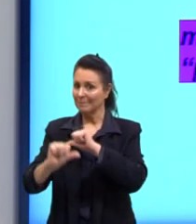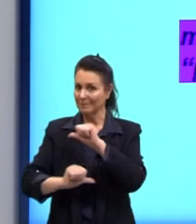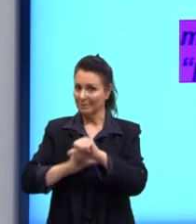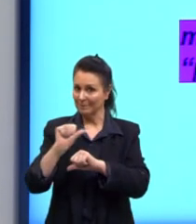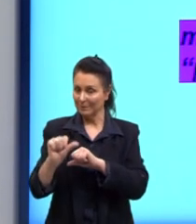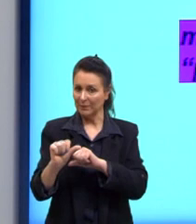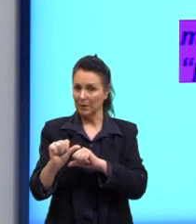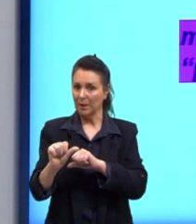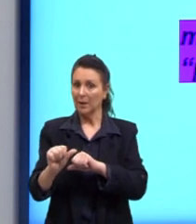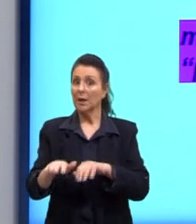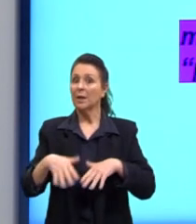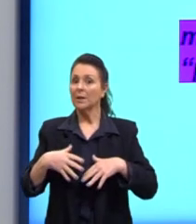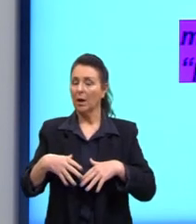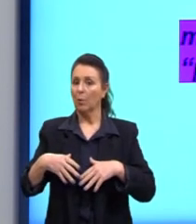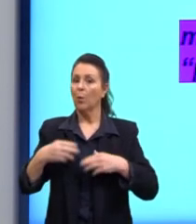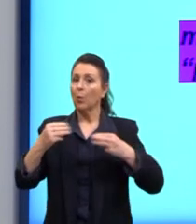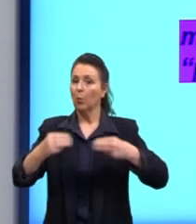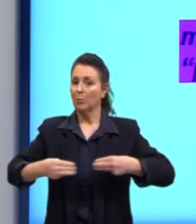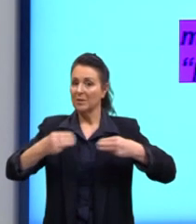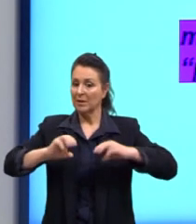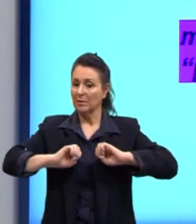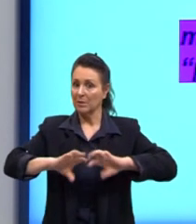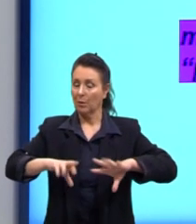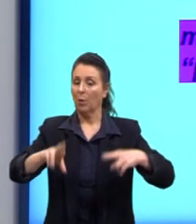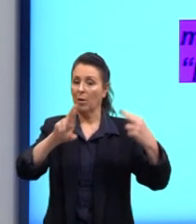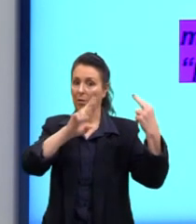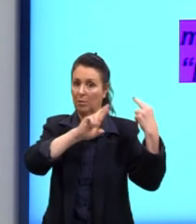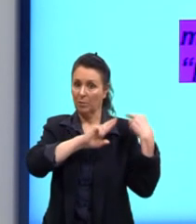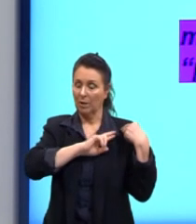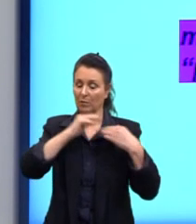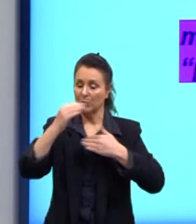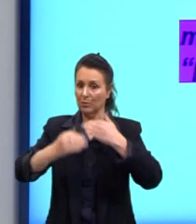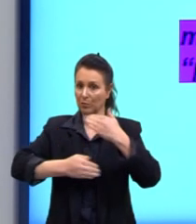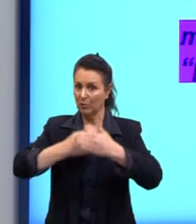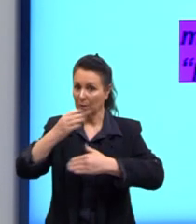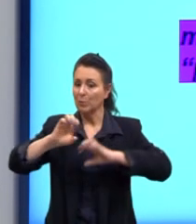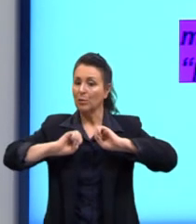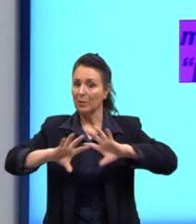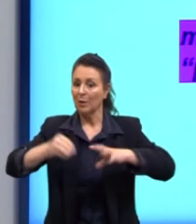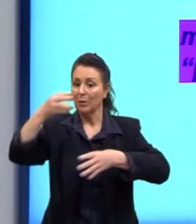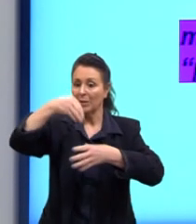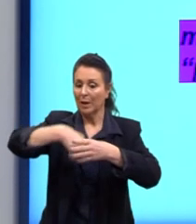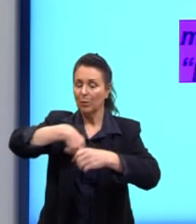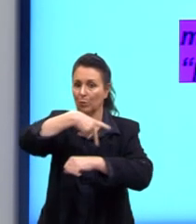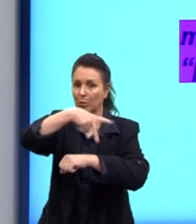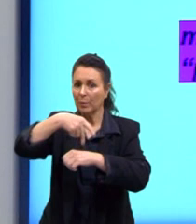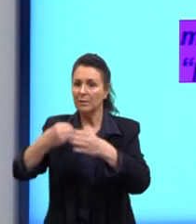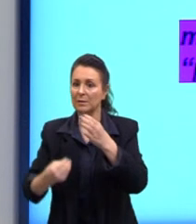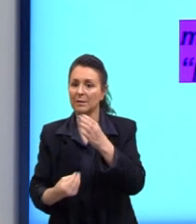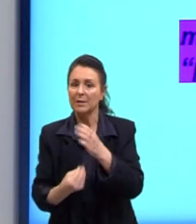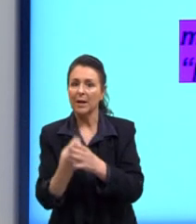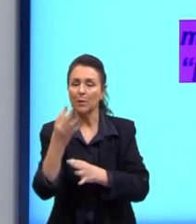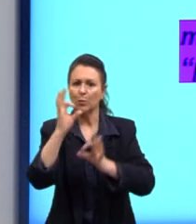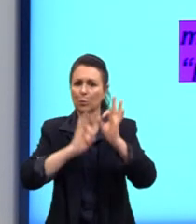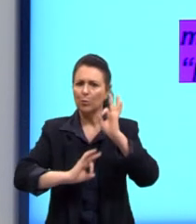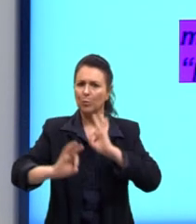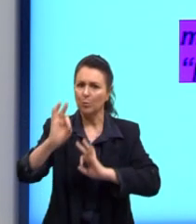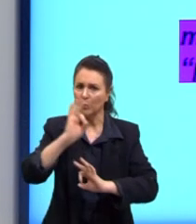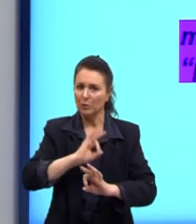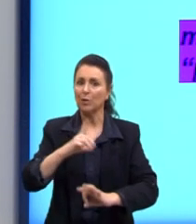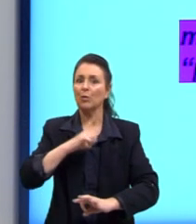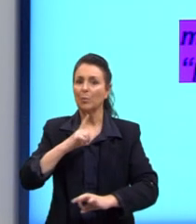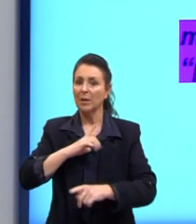cabe ao Ministério da Educação, responsável pelo desenvolvimento educacional do país, criar um projeto de instalação